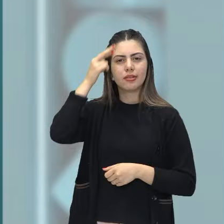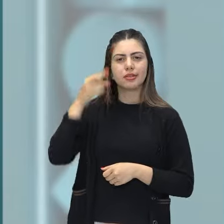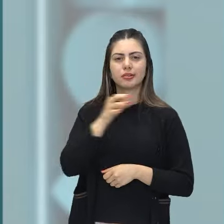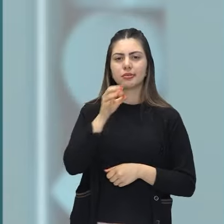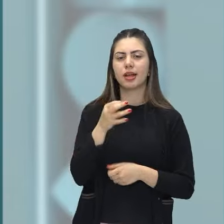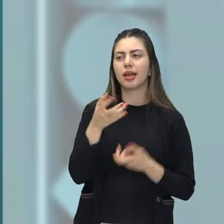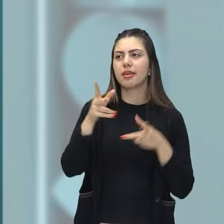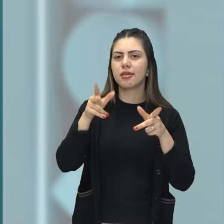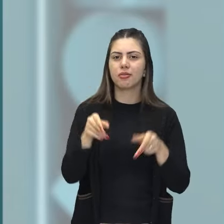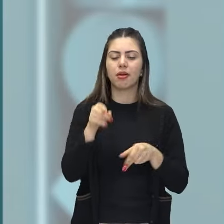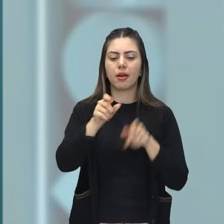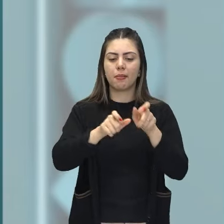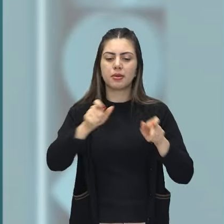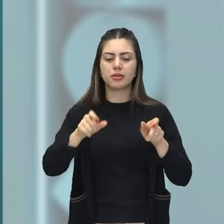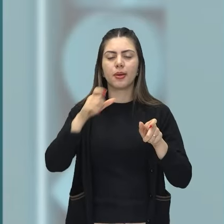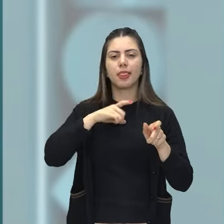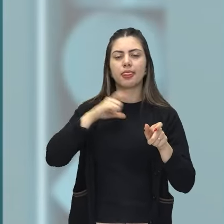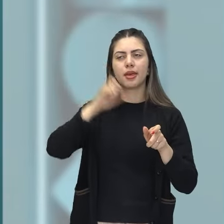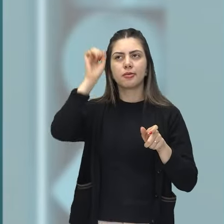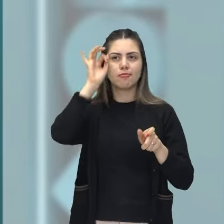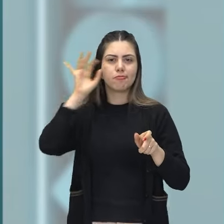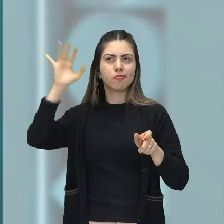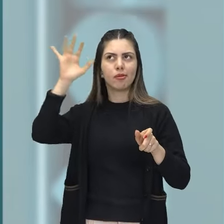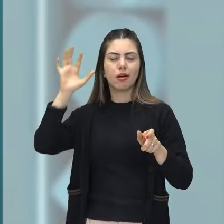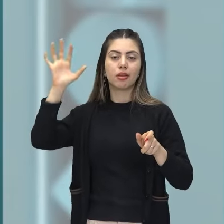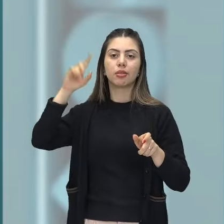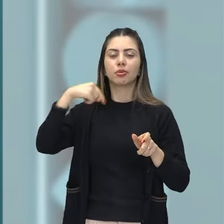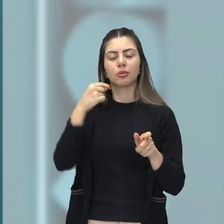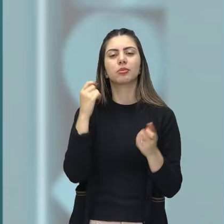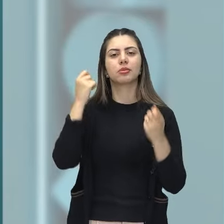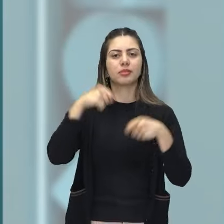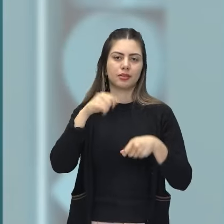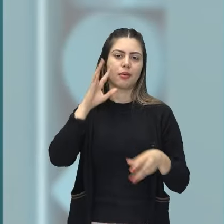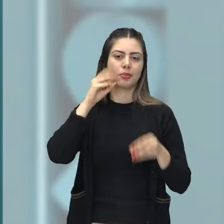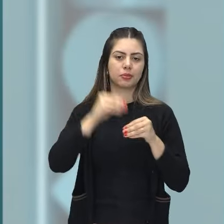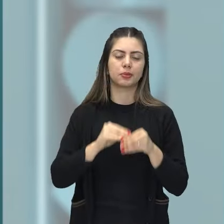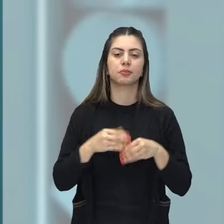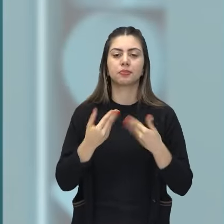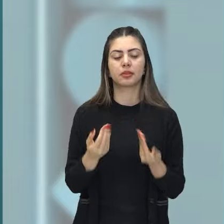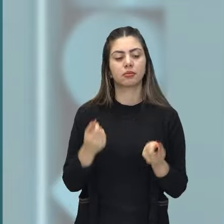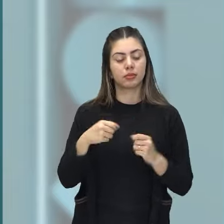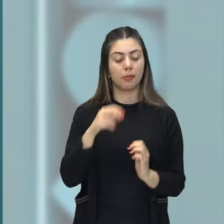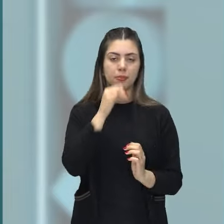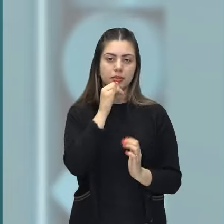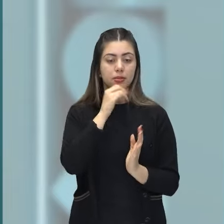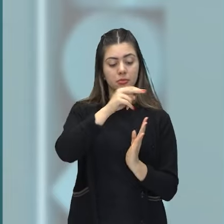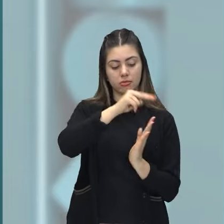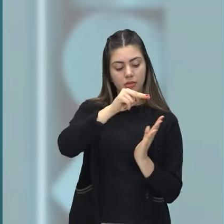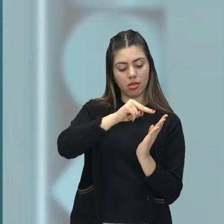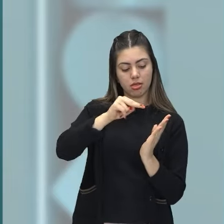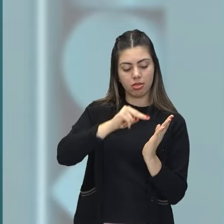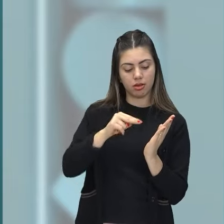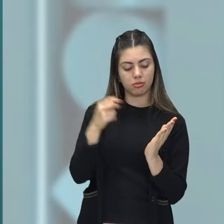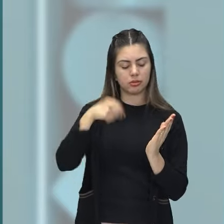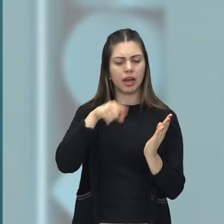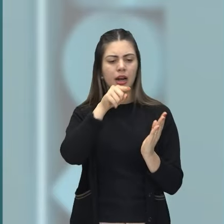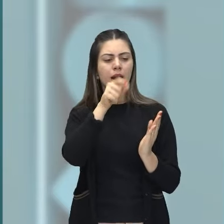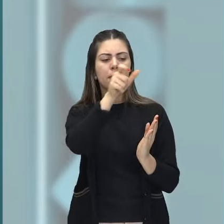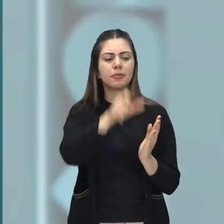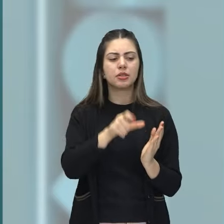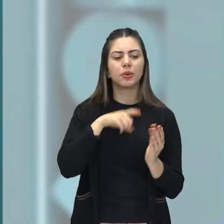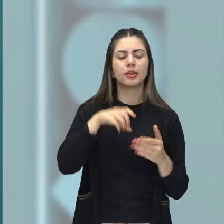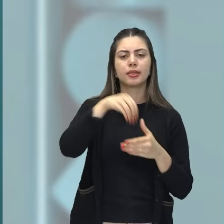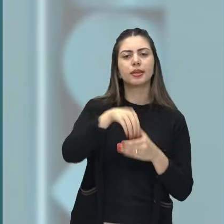pensamentos dos personagens e poder vivenciar ali com ele durante a leitura de um texto as suas aflições, os seus